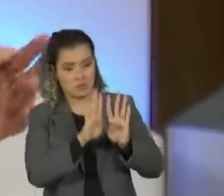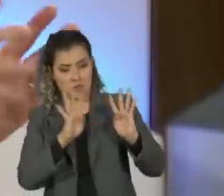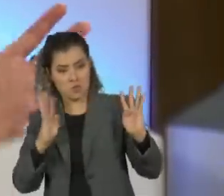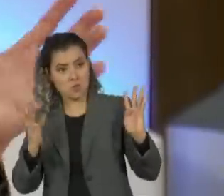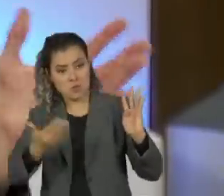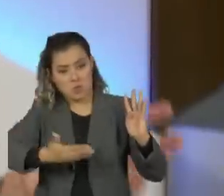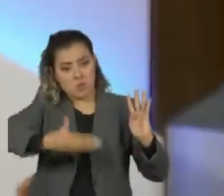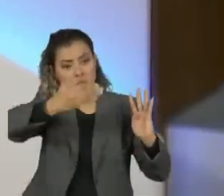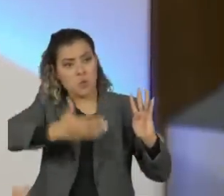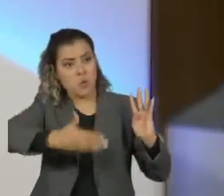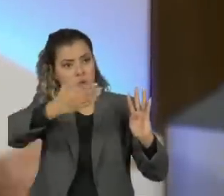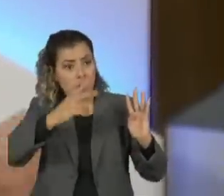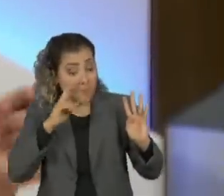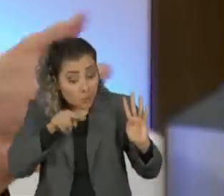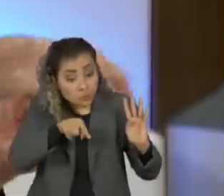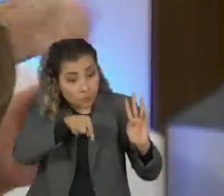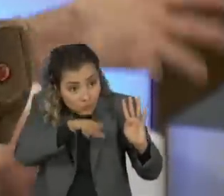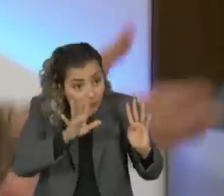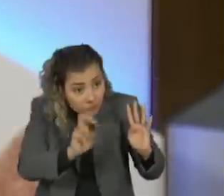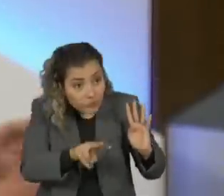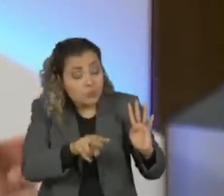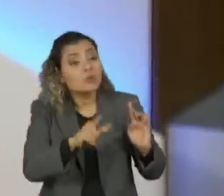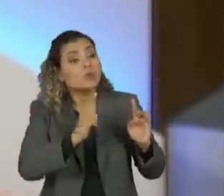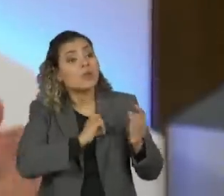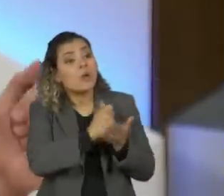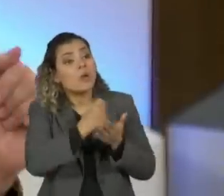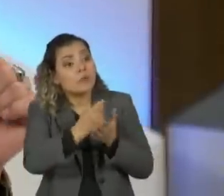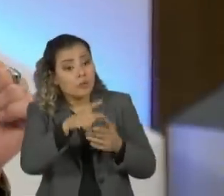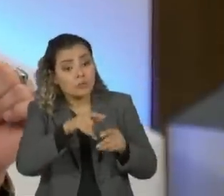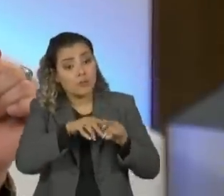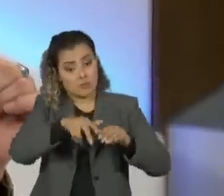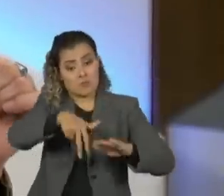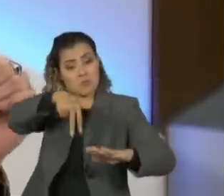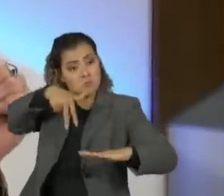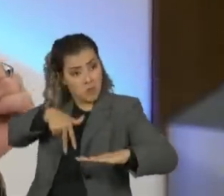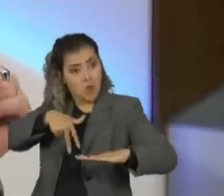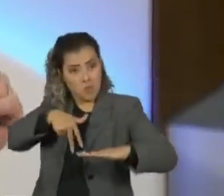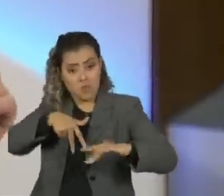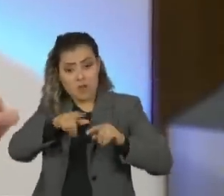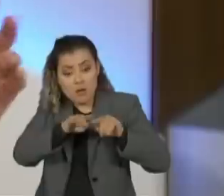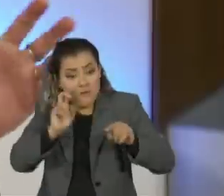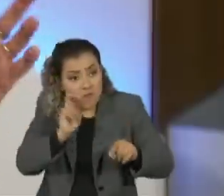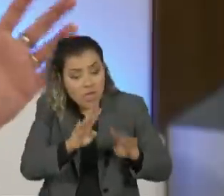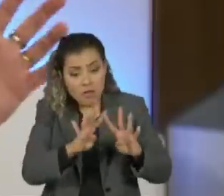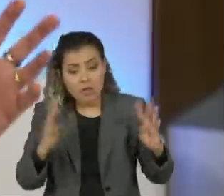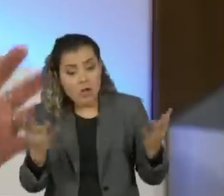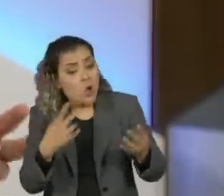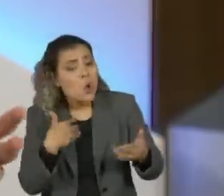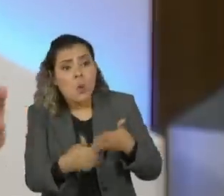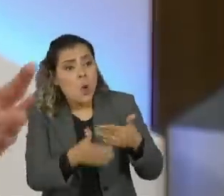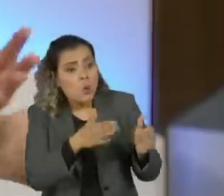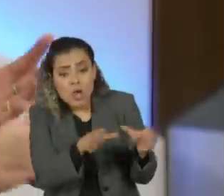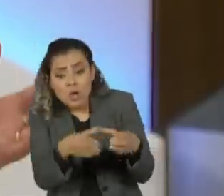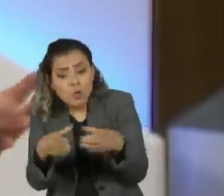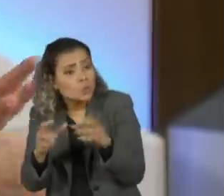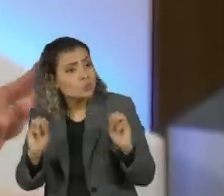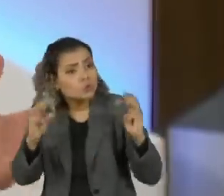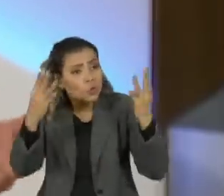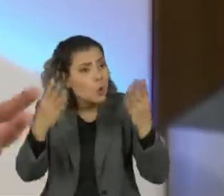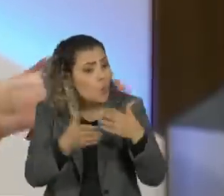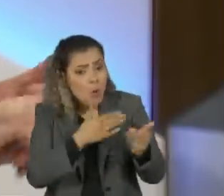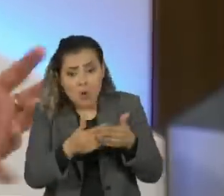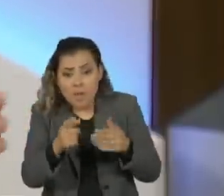que é chamada, ele me mostrou, se eu for um contrato, não vale nada, porque tem esse Bill Status aqui, que diz que qualquer grupo internacional